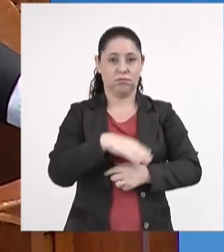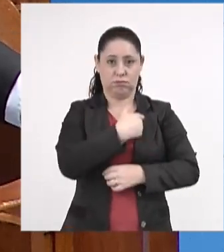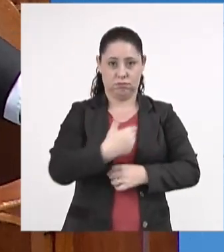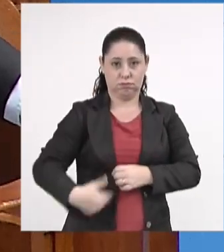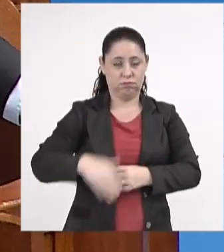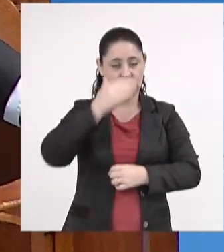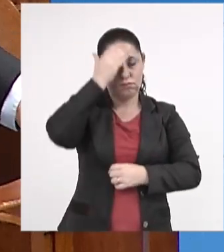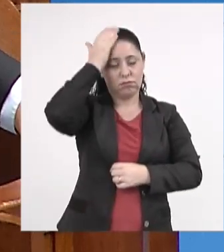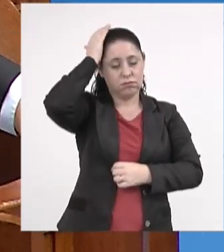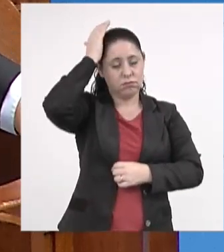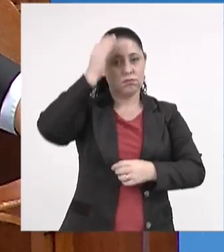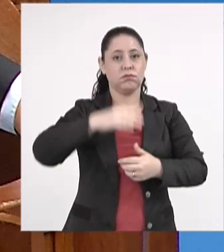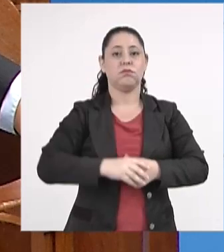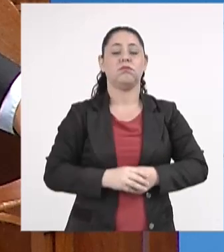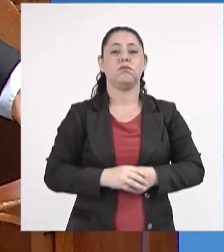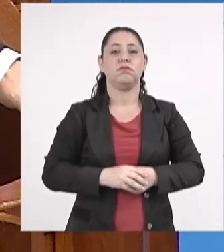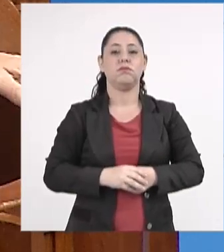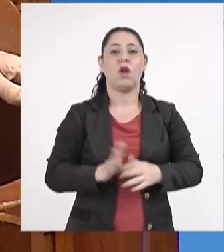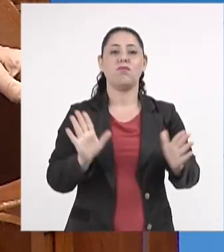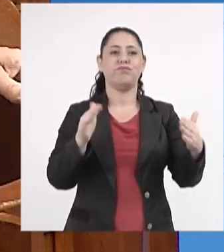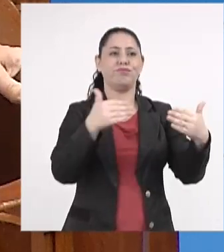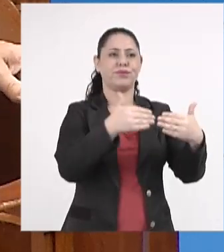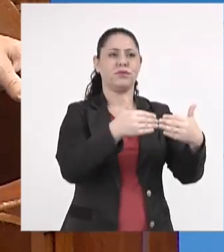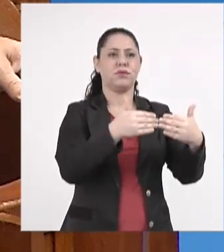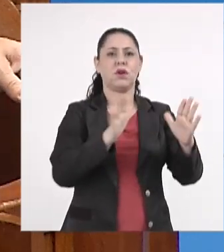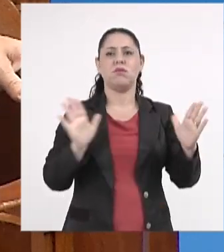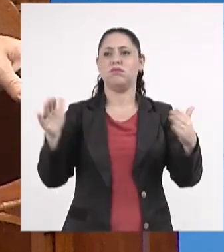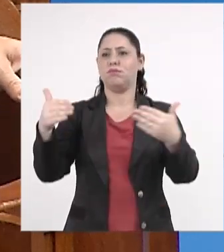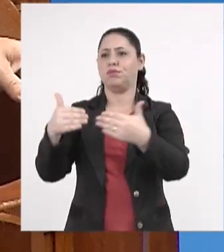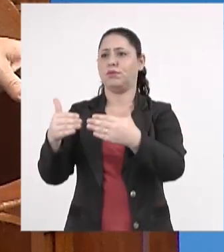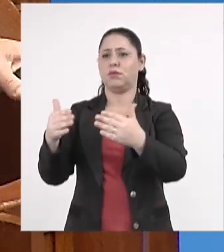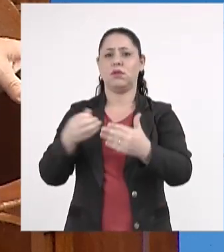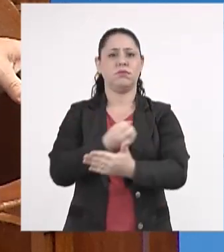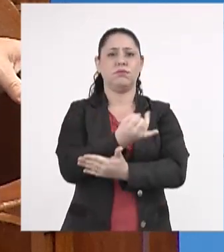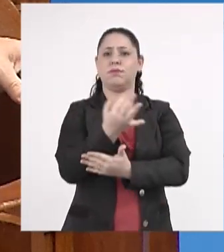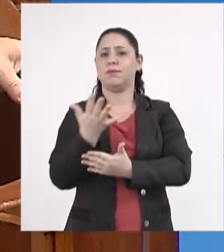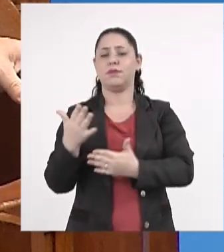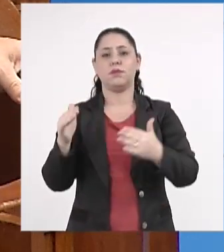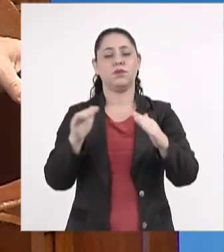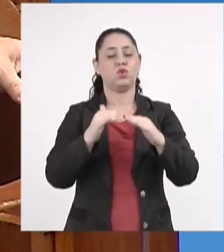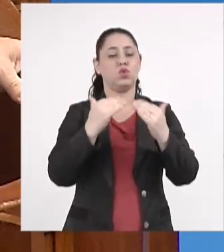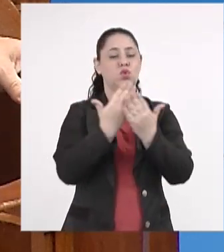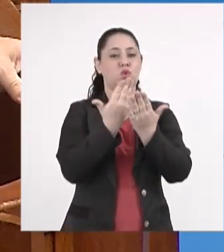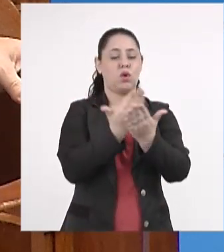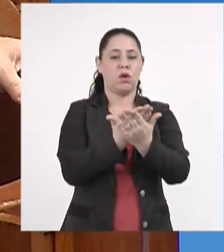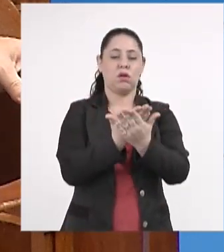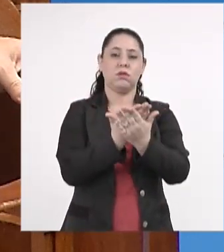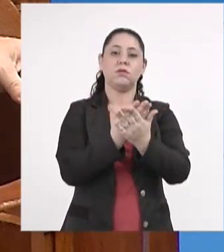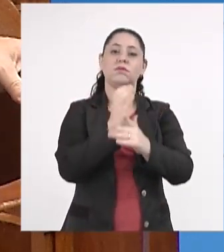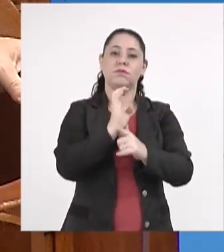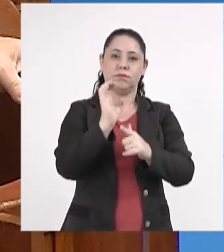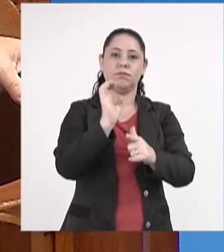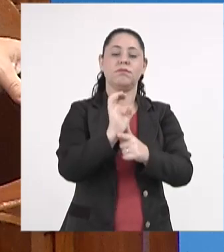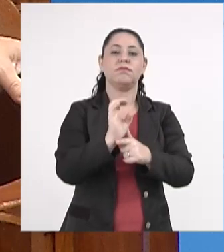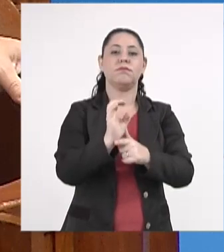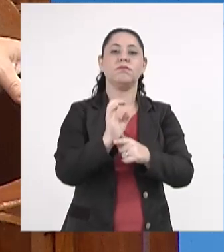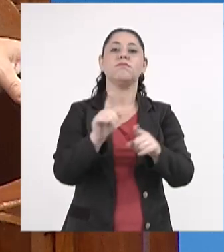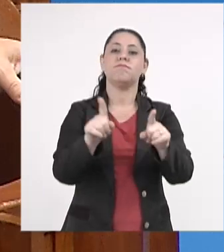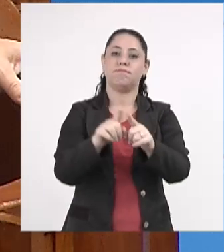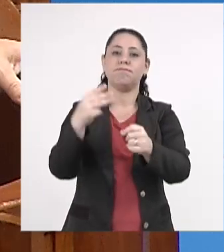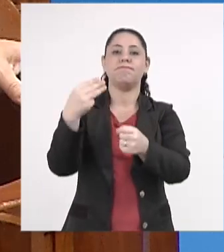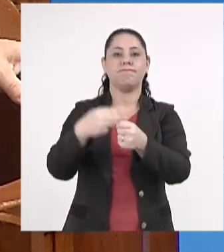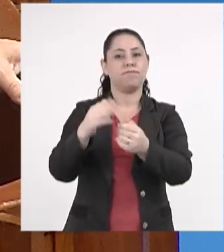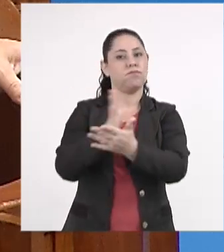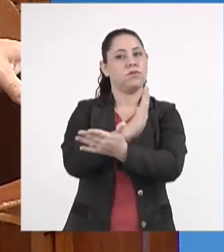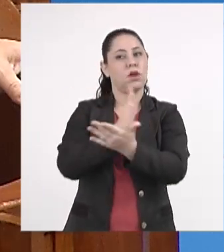governo Reinaldo Zambuja, o fechamento de várias escolas estaduais e a municipalização de